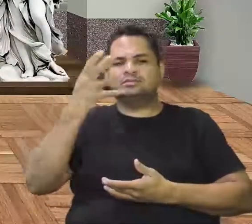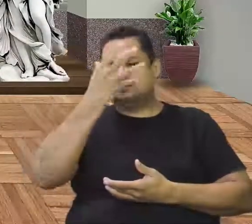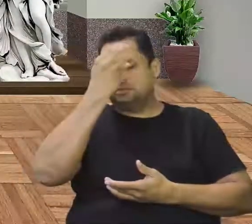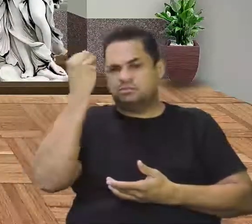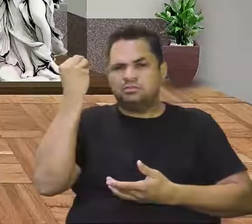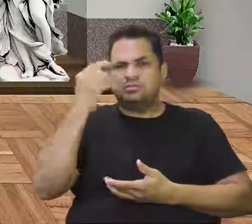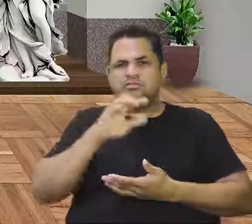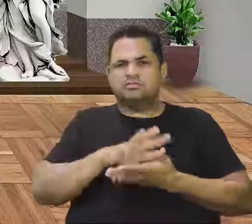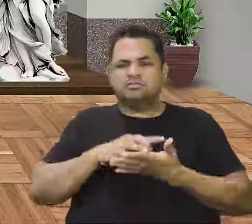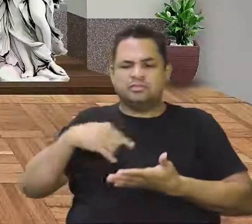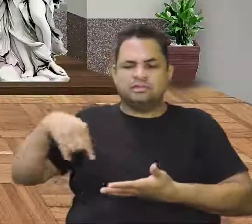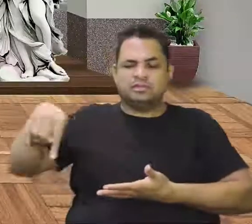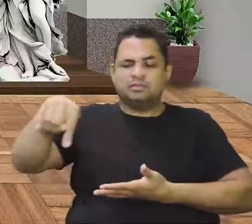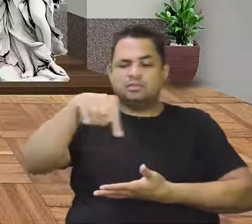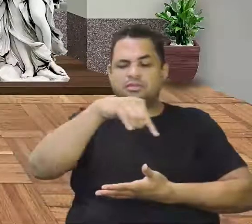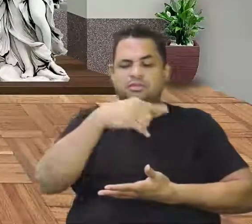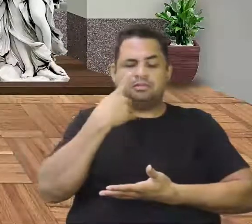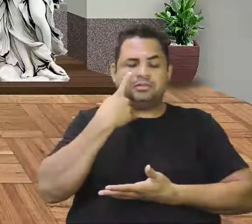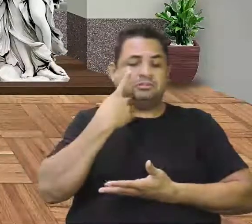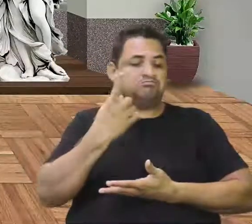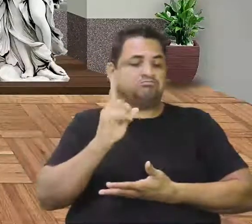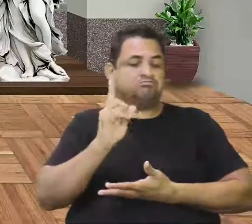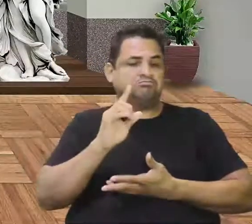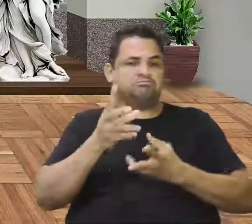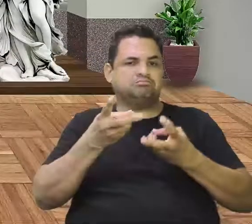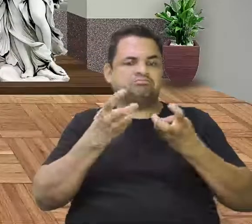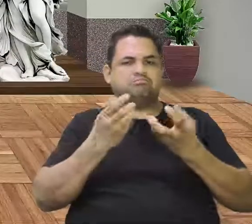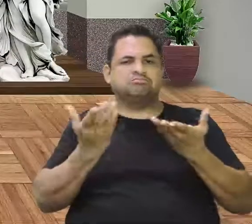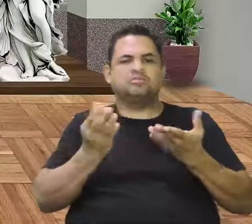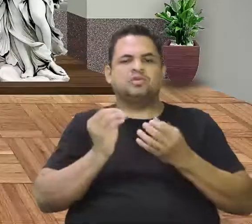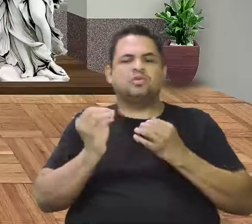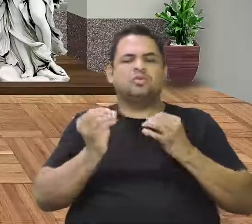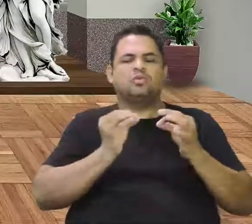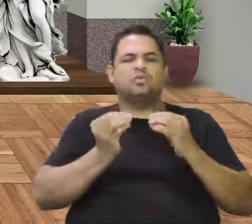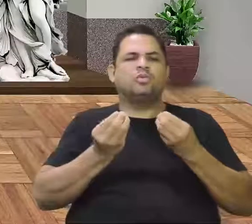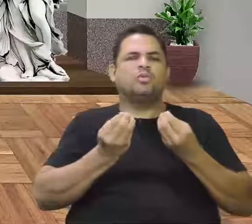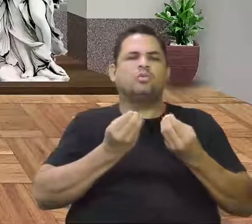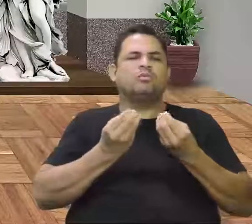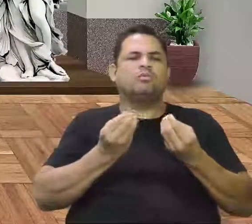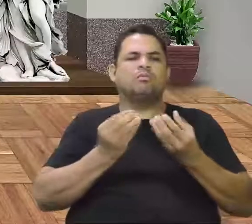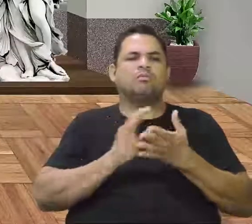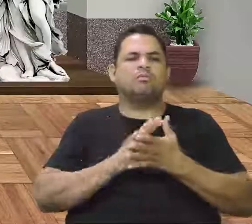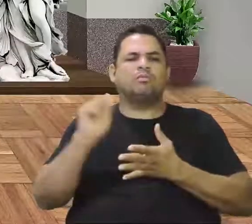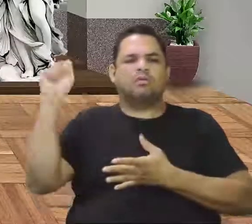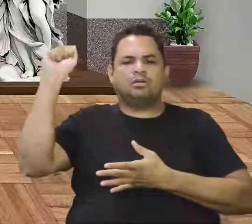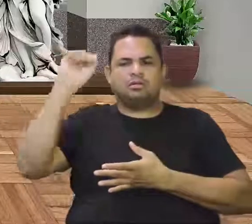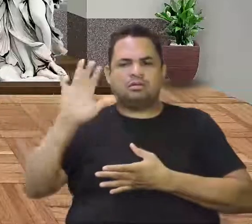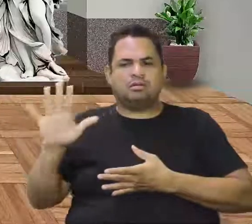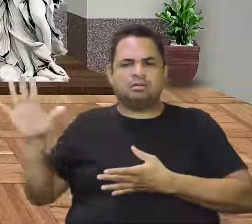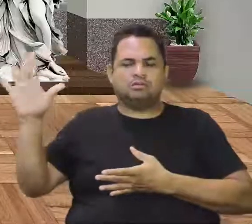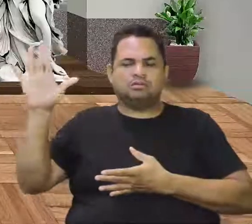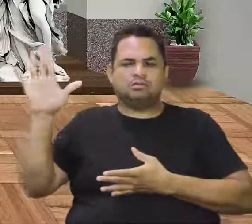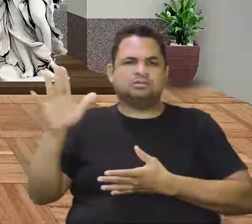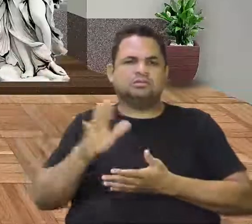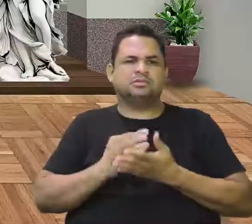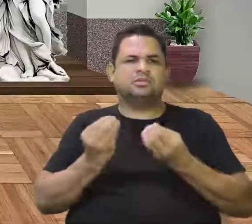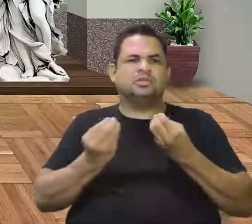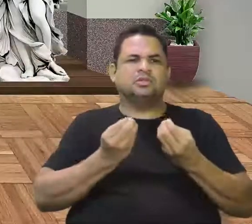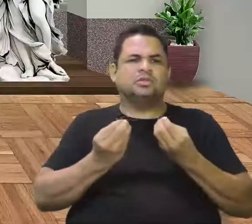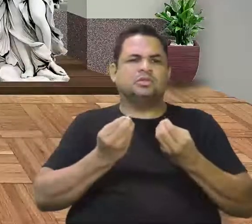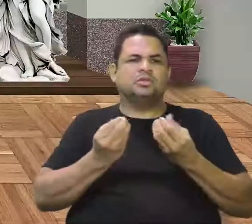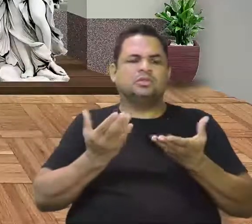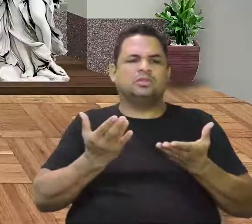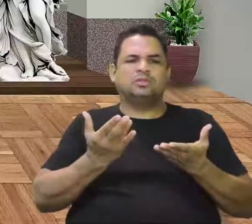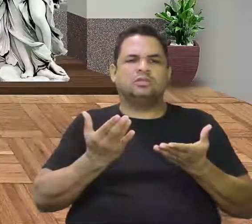que a Terra era redonda. Como irá ser definida a Ásia? Como ficará a Ásia? Como vai ficar